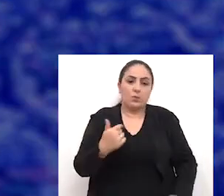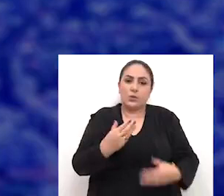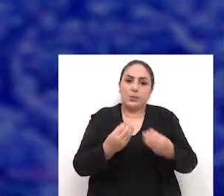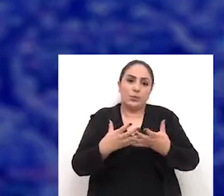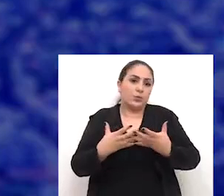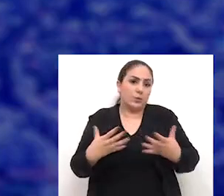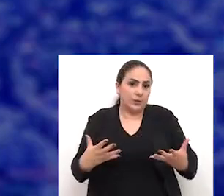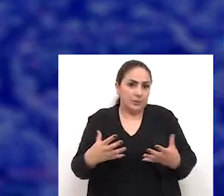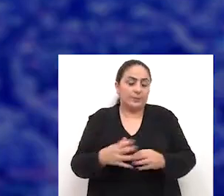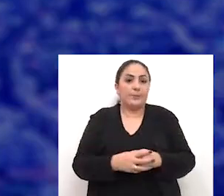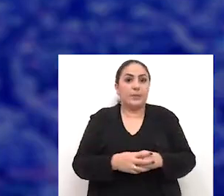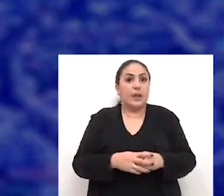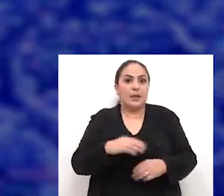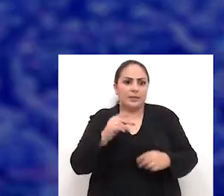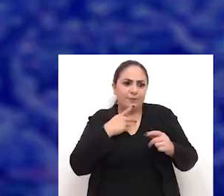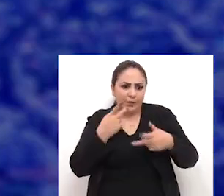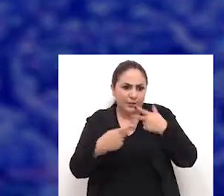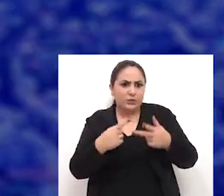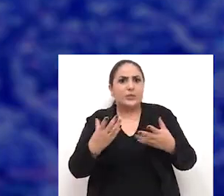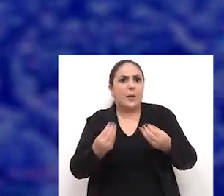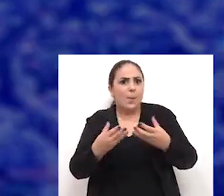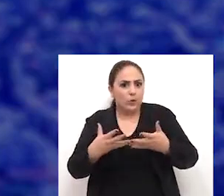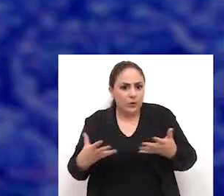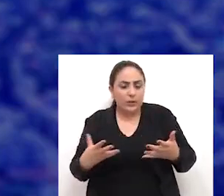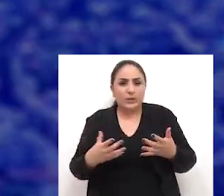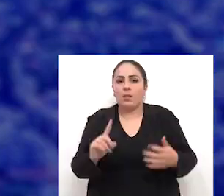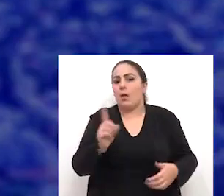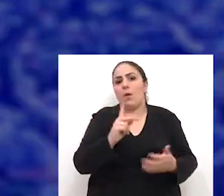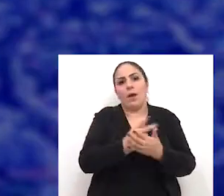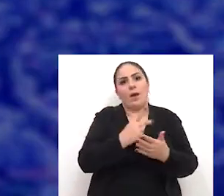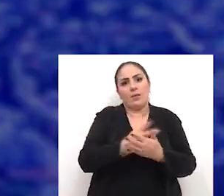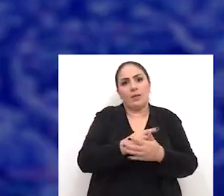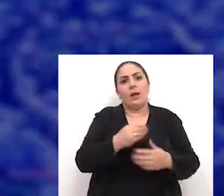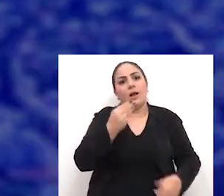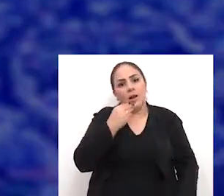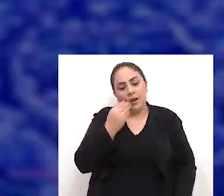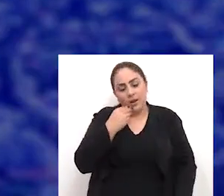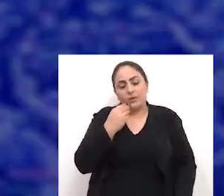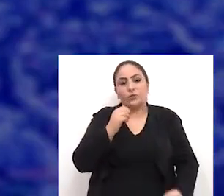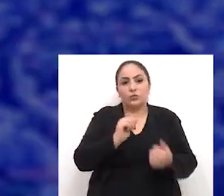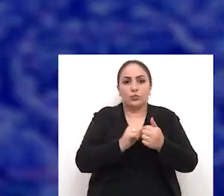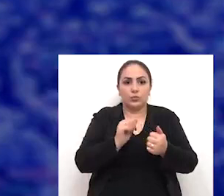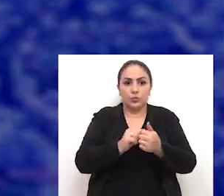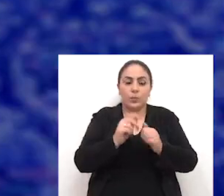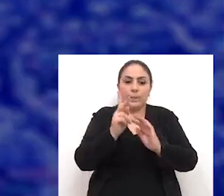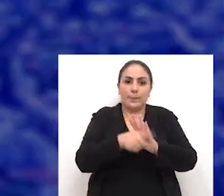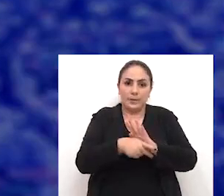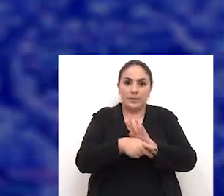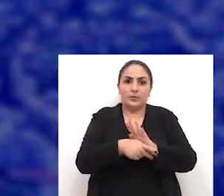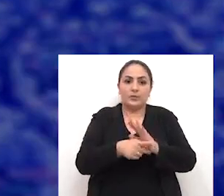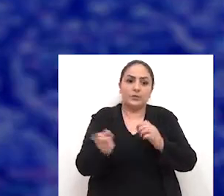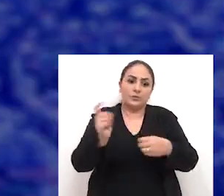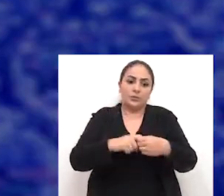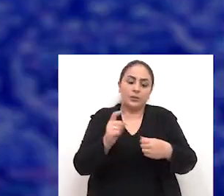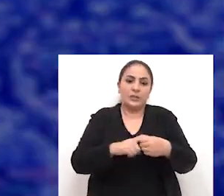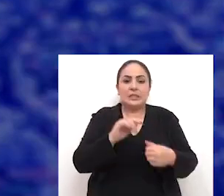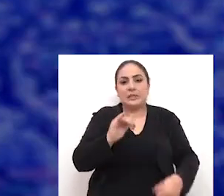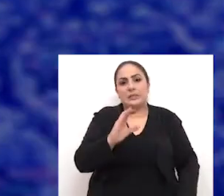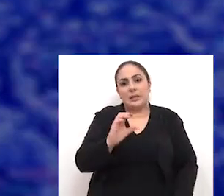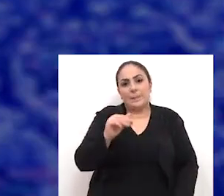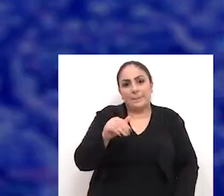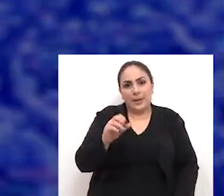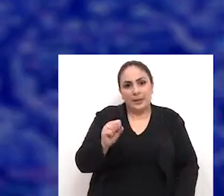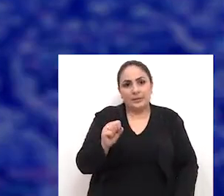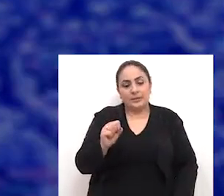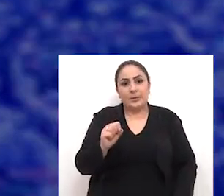não há aumento de carga tributária, aqueles que estão dizendo que há aumento de carga tributária estão equivocados e, obviamente, com o plano do fundo de devolução do ICMS,